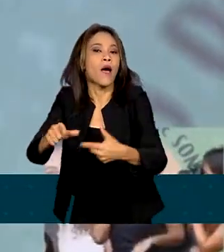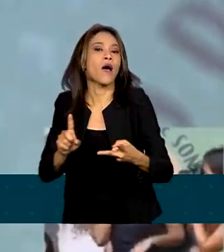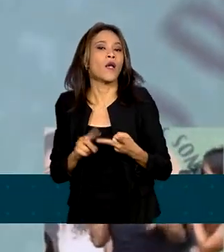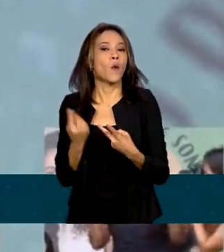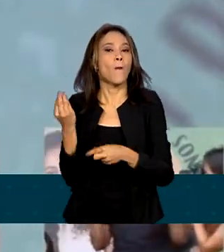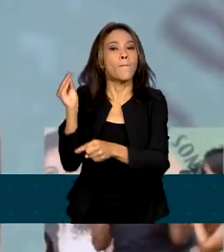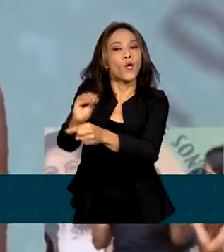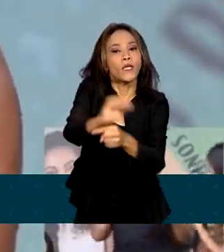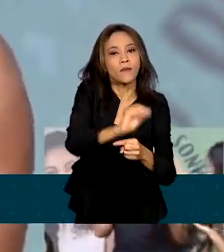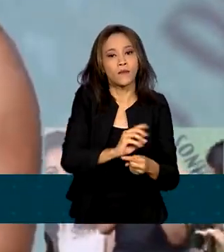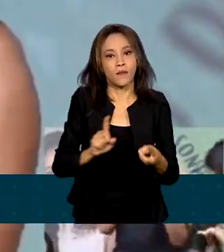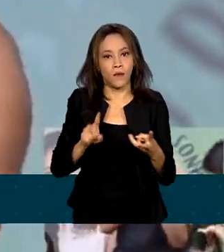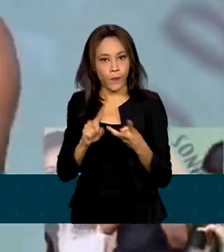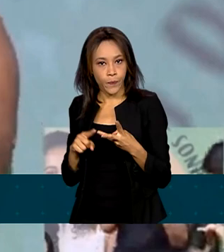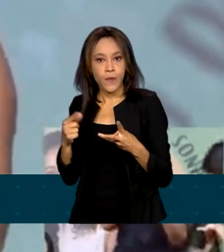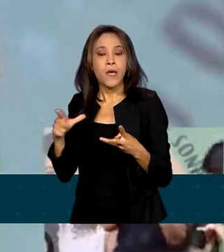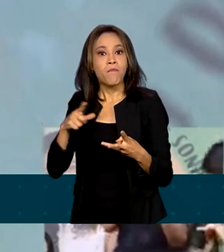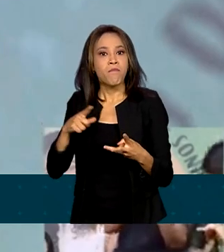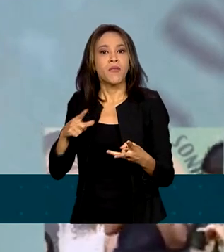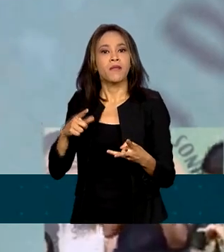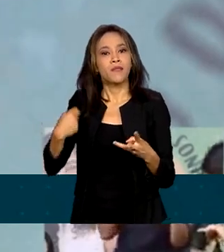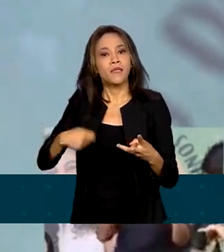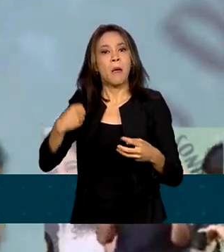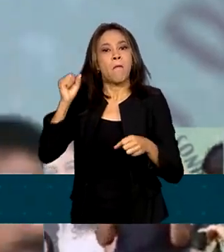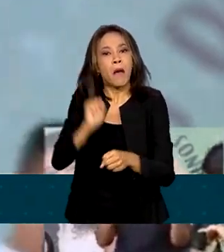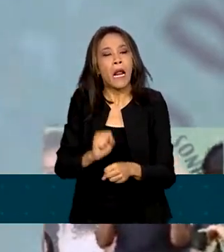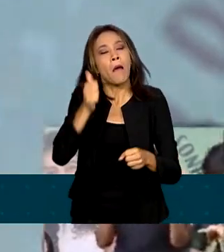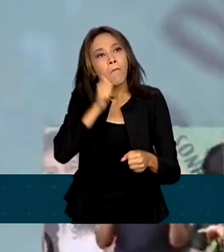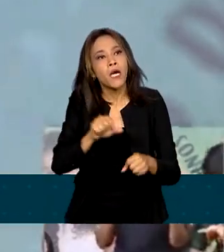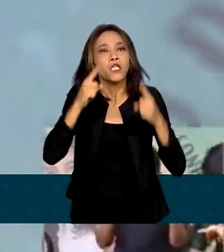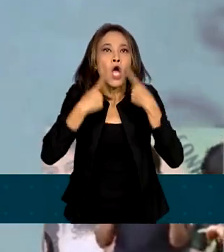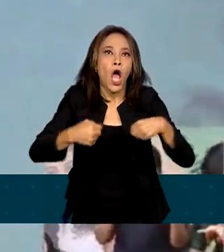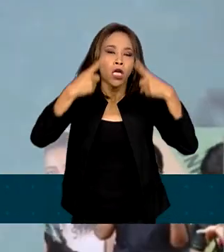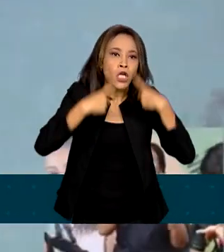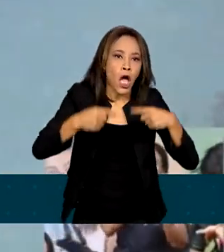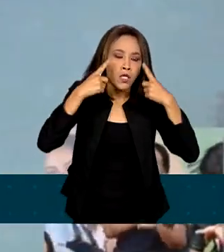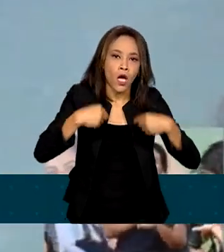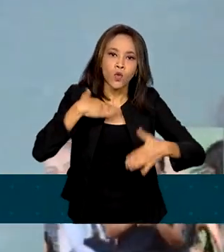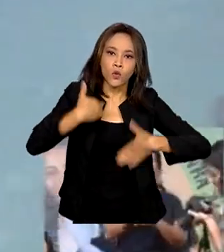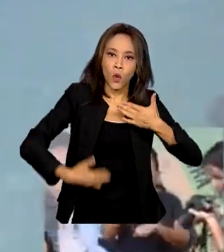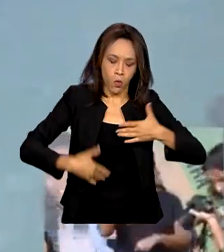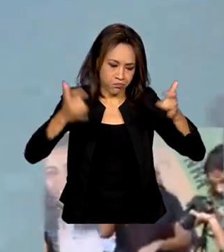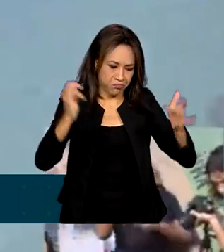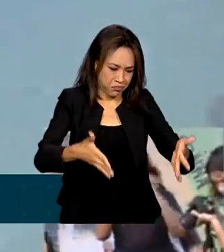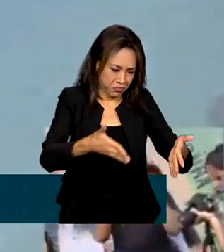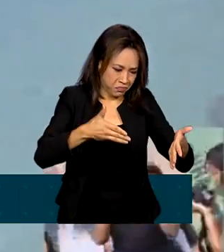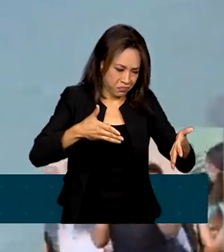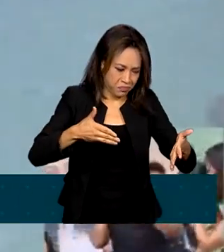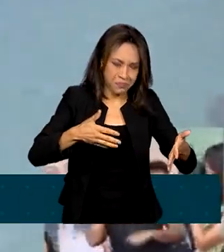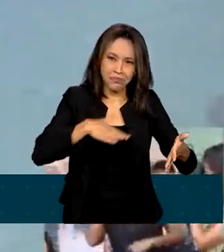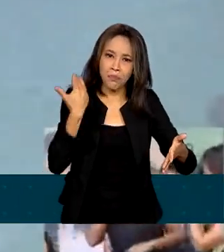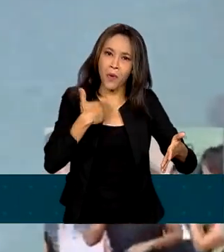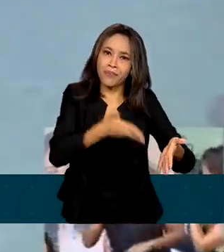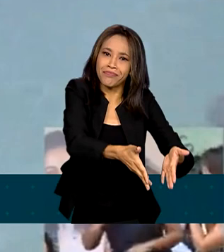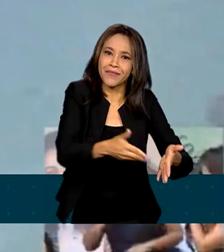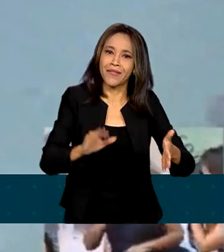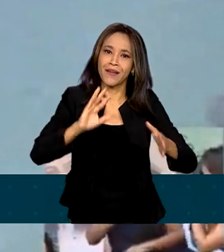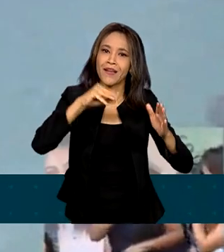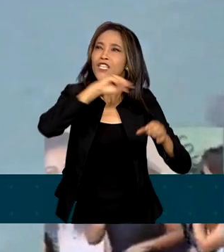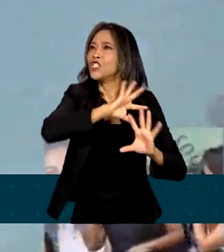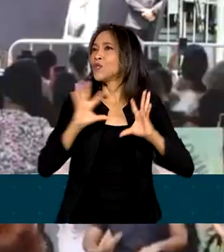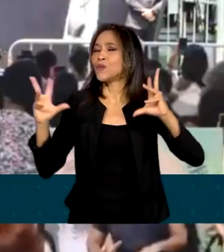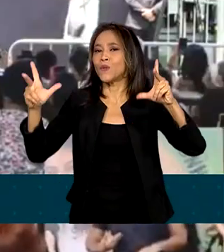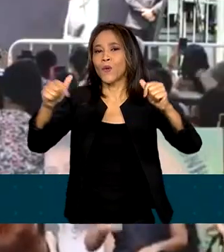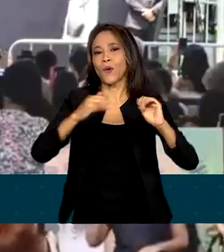proteção, a gente precisa parar de ter mães chorando, corpos de seus filhos dentro da favela, e de todas as favelas do Rio de